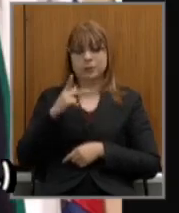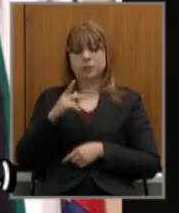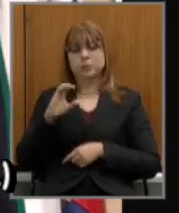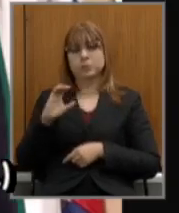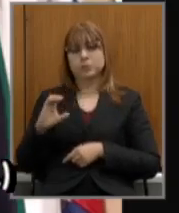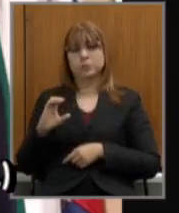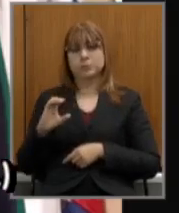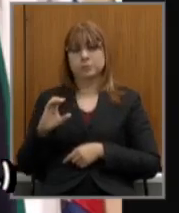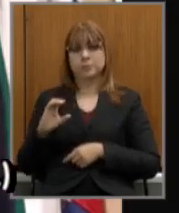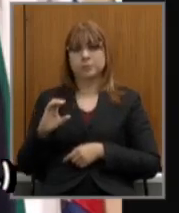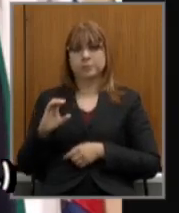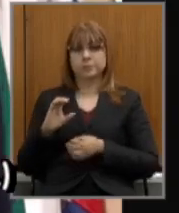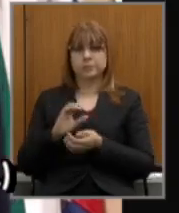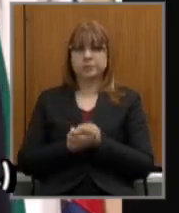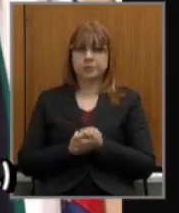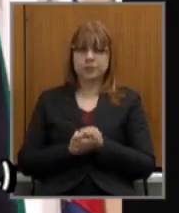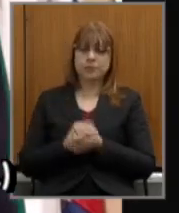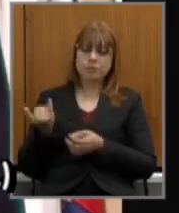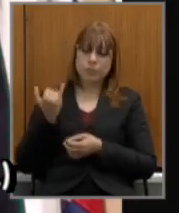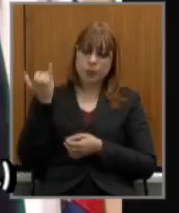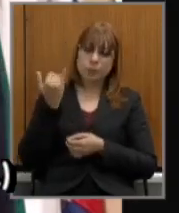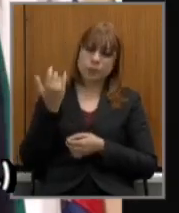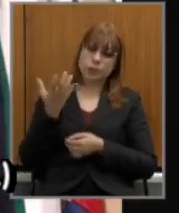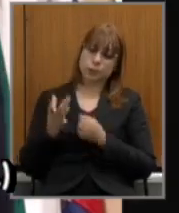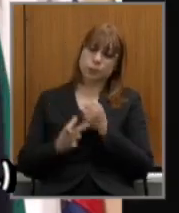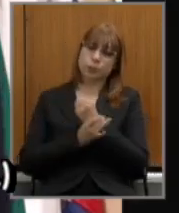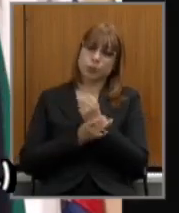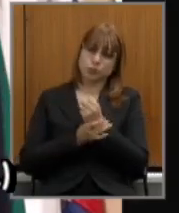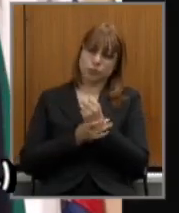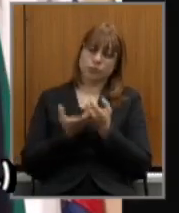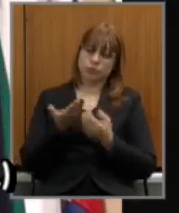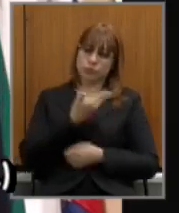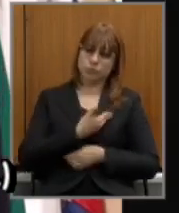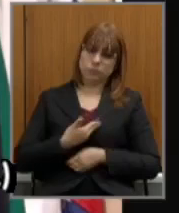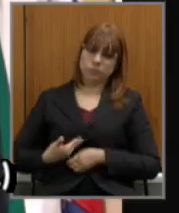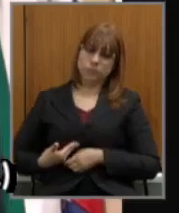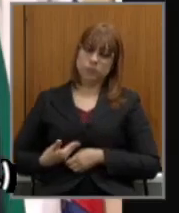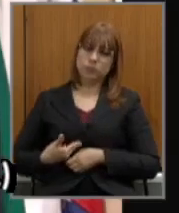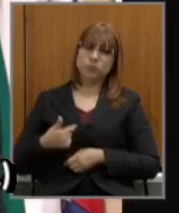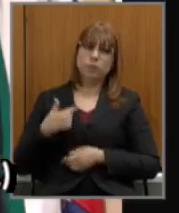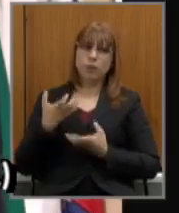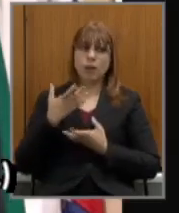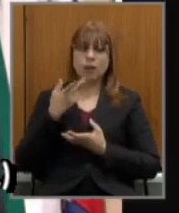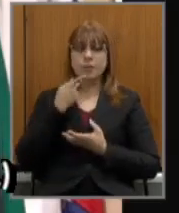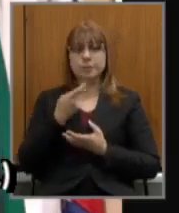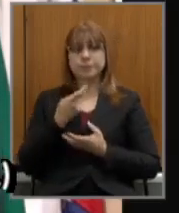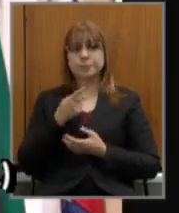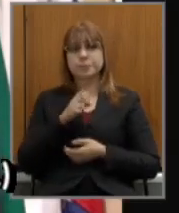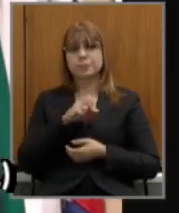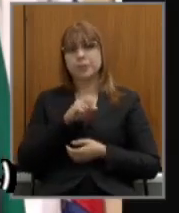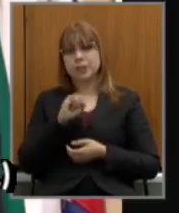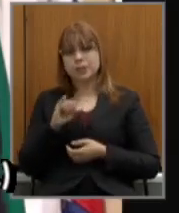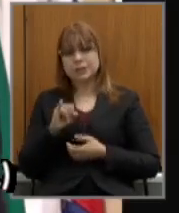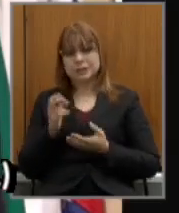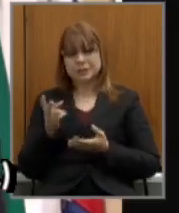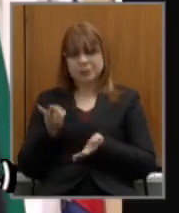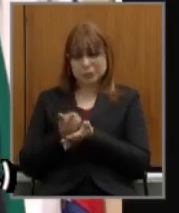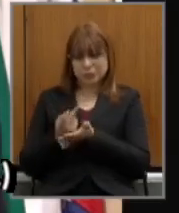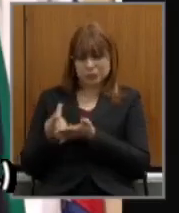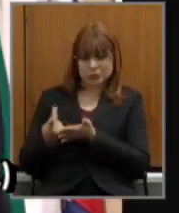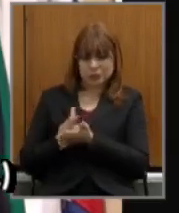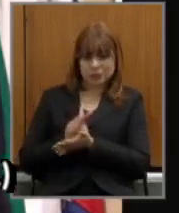segurança e eu gostaria de dizer que se isso vier do jeito que está aí